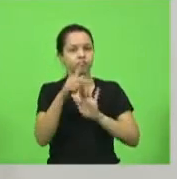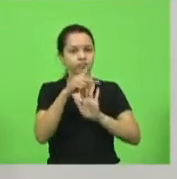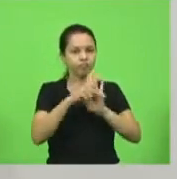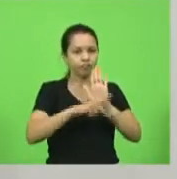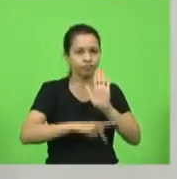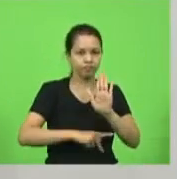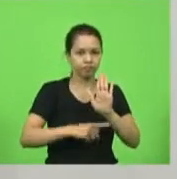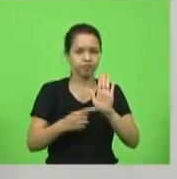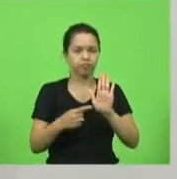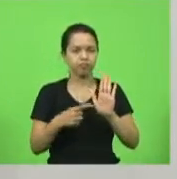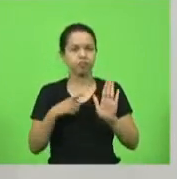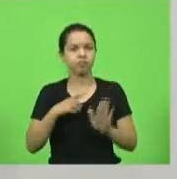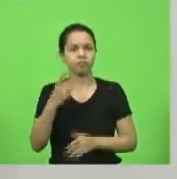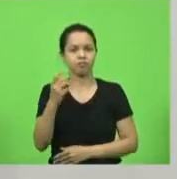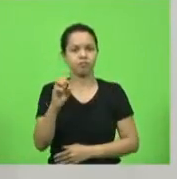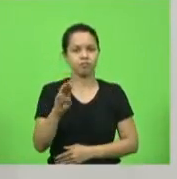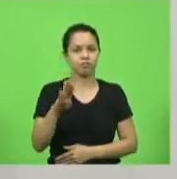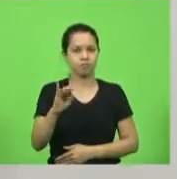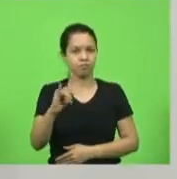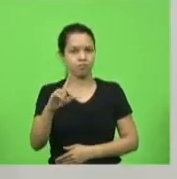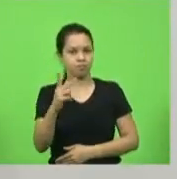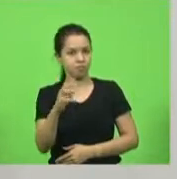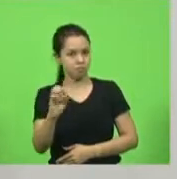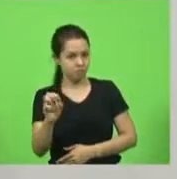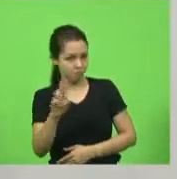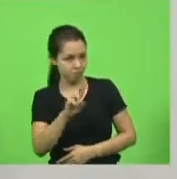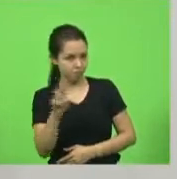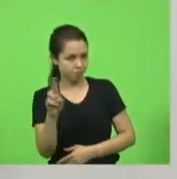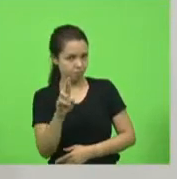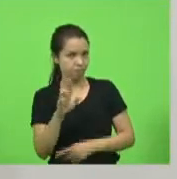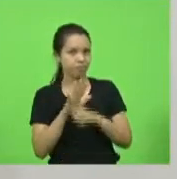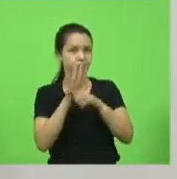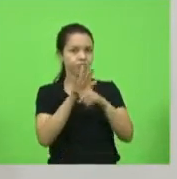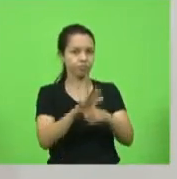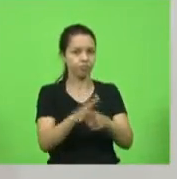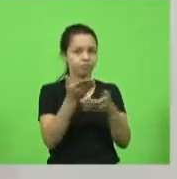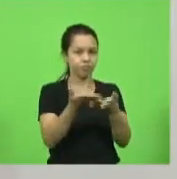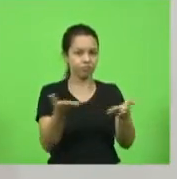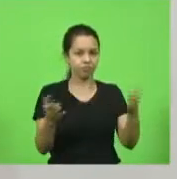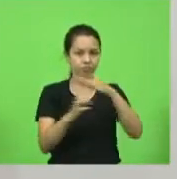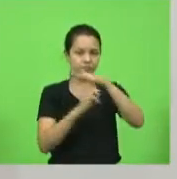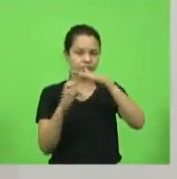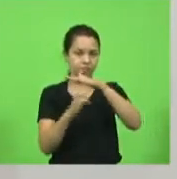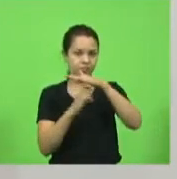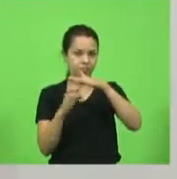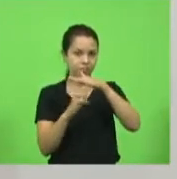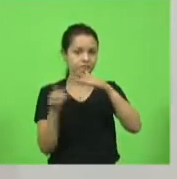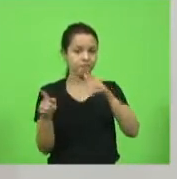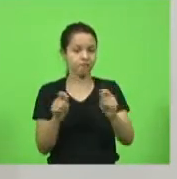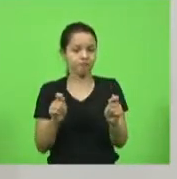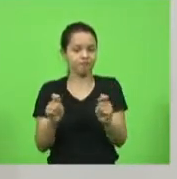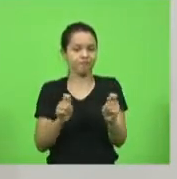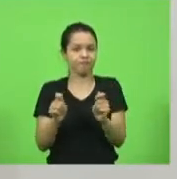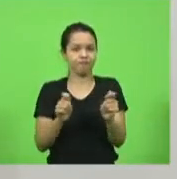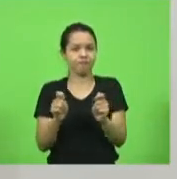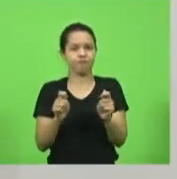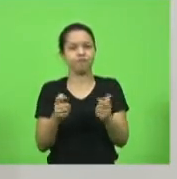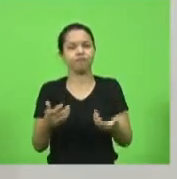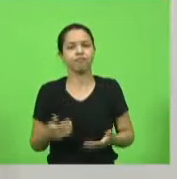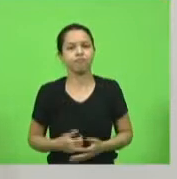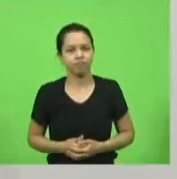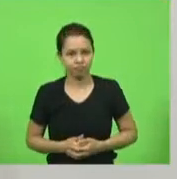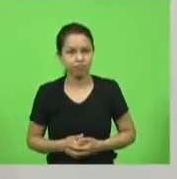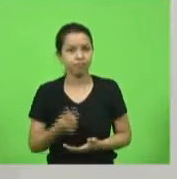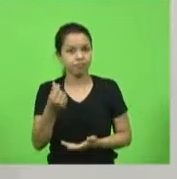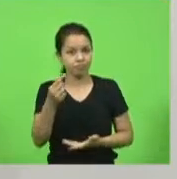10 bilhões de reais para ajudar o empresário ele travou travou e quando chegou o